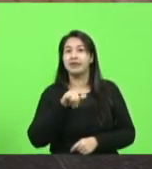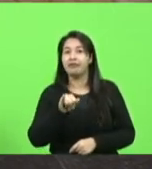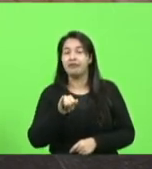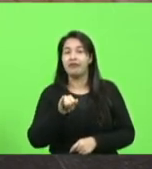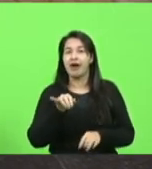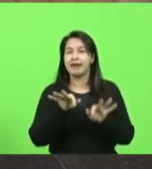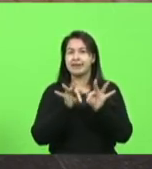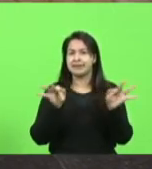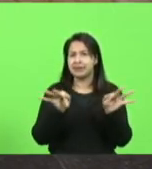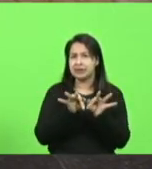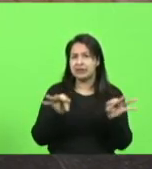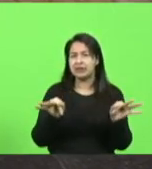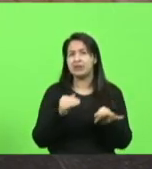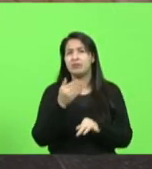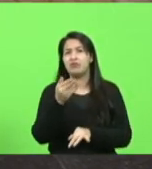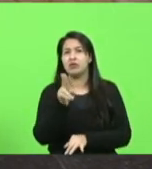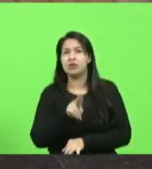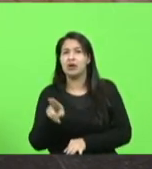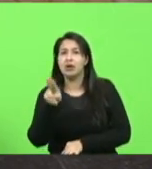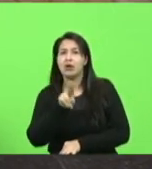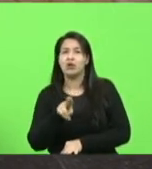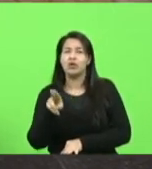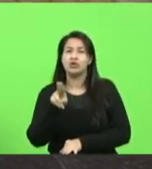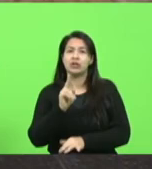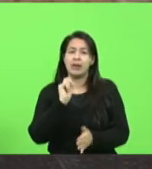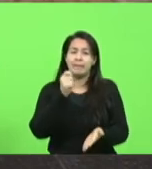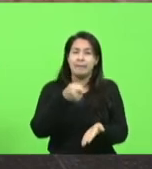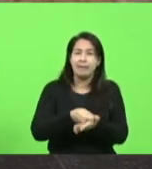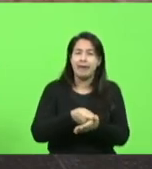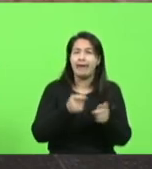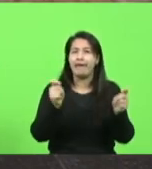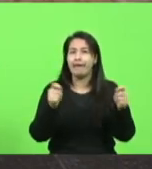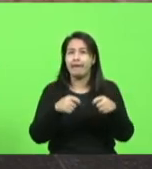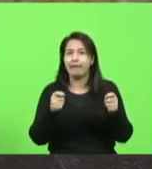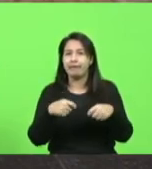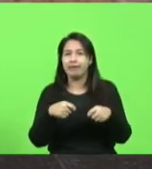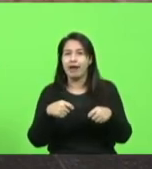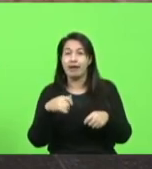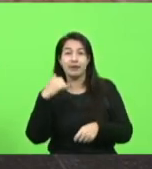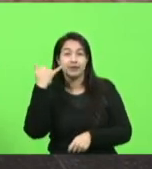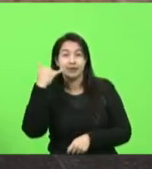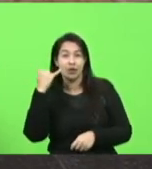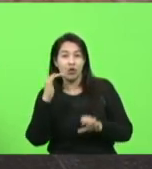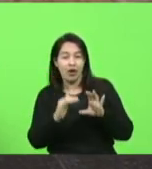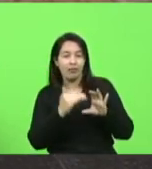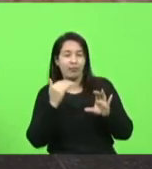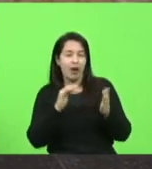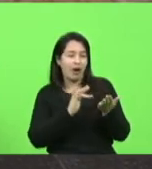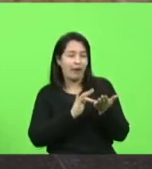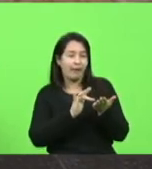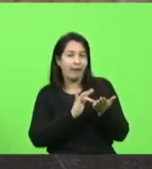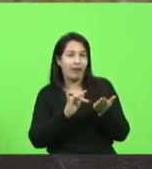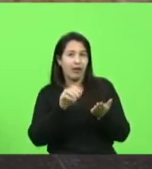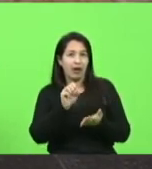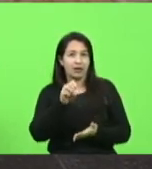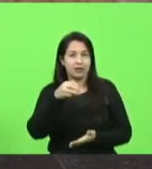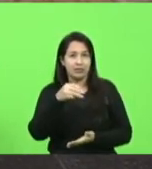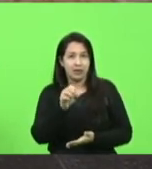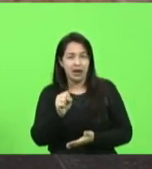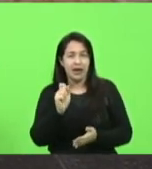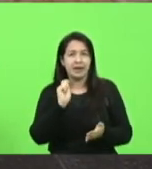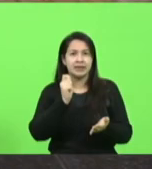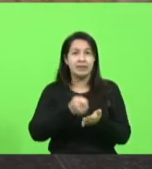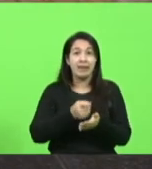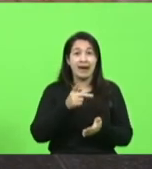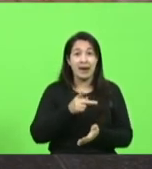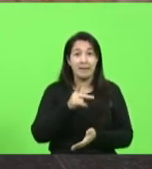simplificar a forma que você utiliza para pagar o seu cartão, você vai passar a receber pelo celular e vai pagar com o seu Pix. Essa é